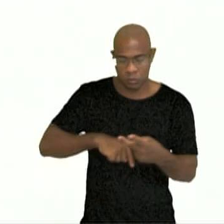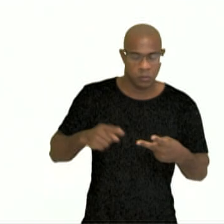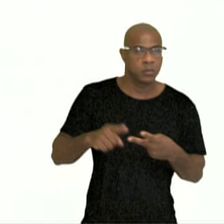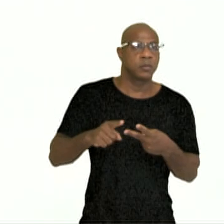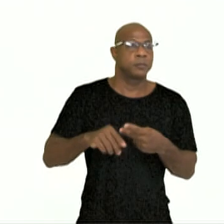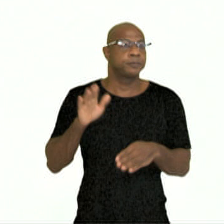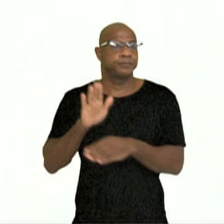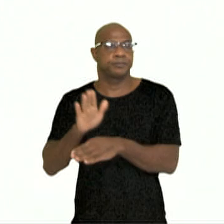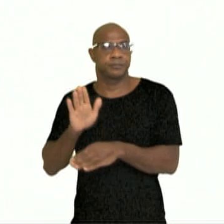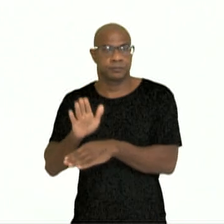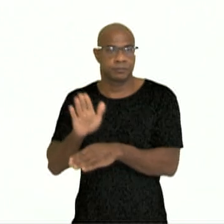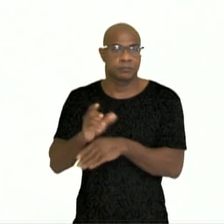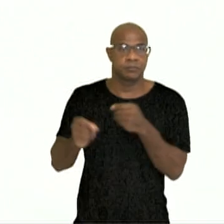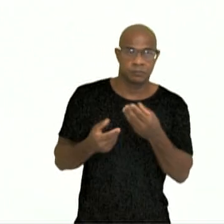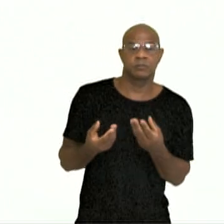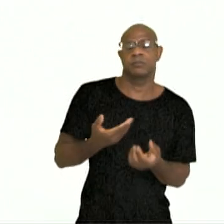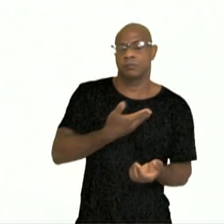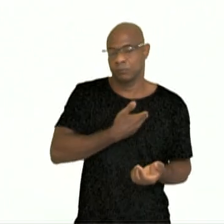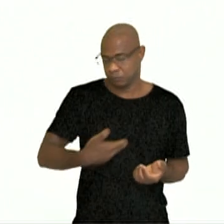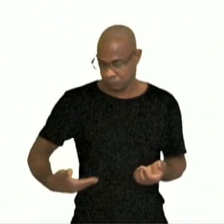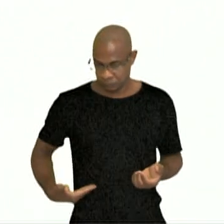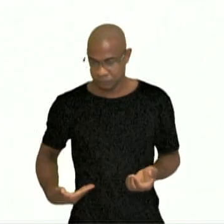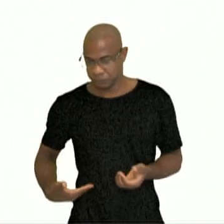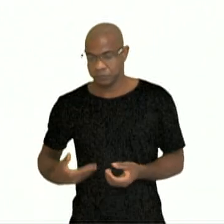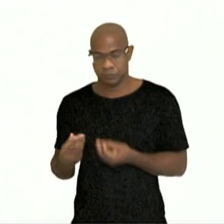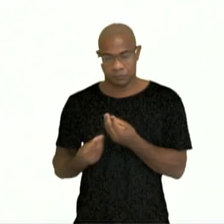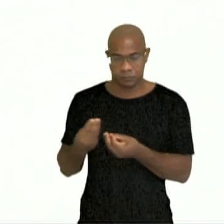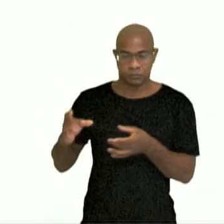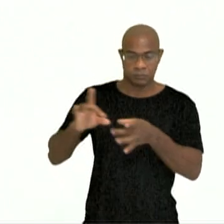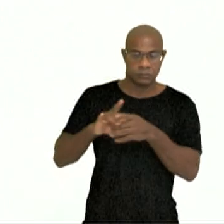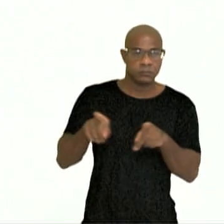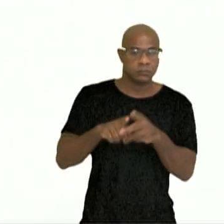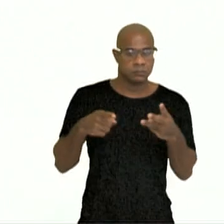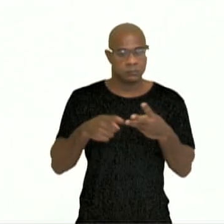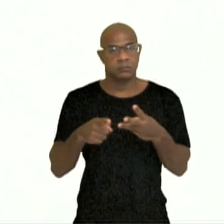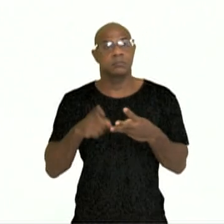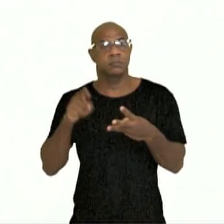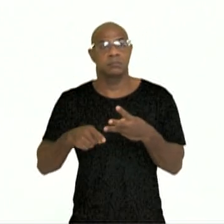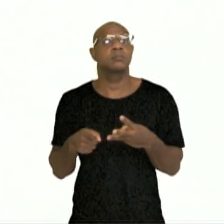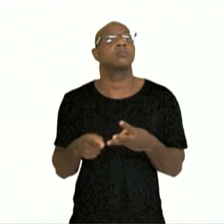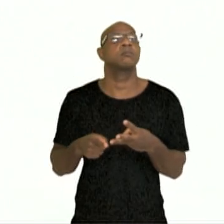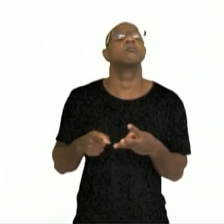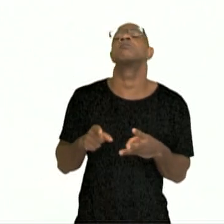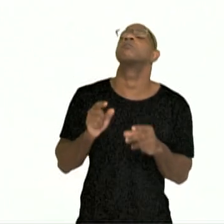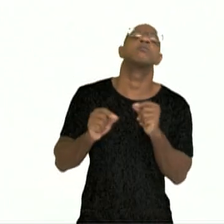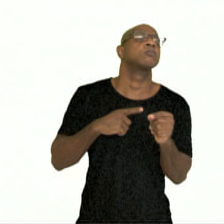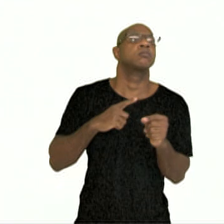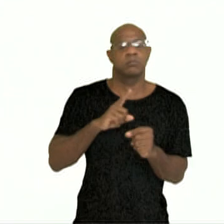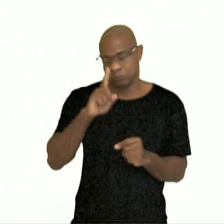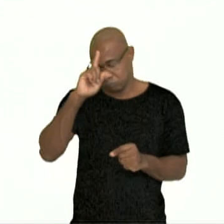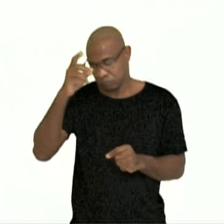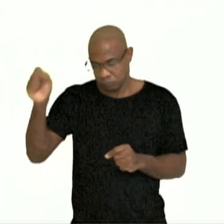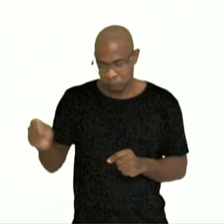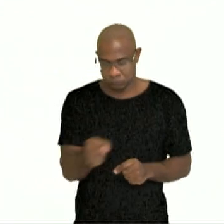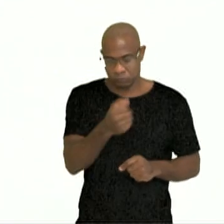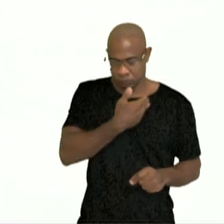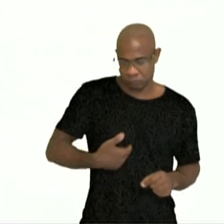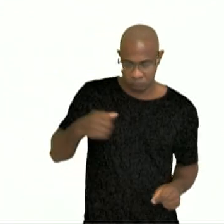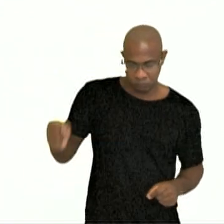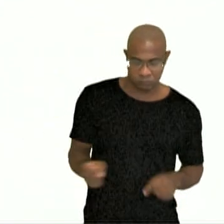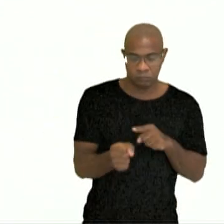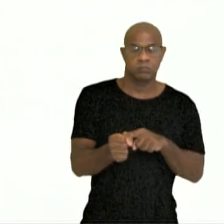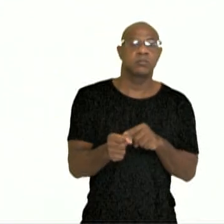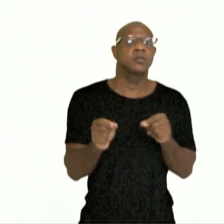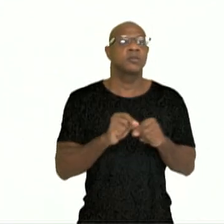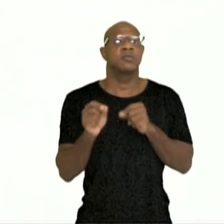intervenção mínima no Estado e na economia. É um mercado que, por ter essa intervenção mínima, faz uma